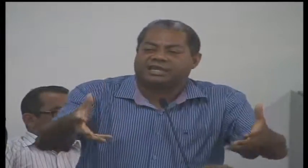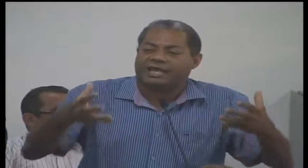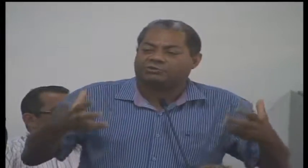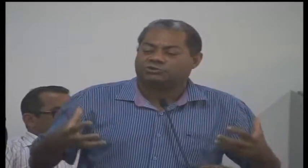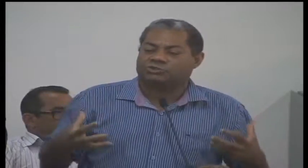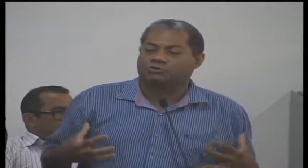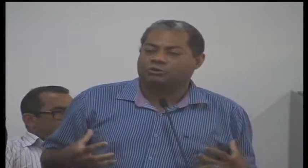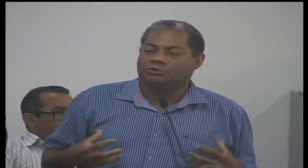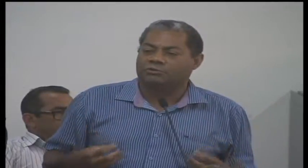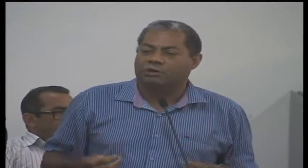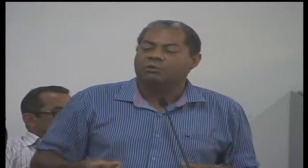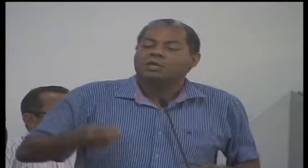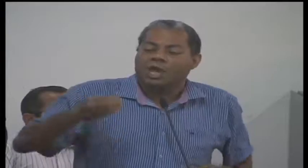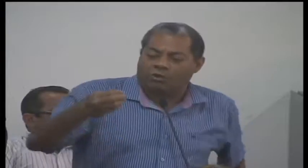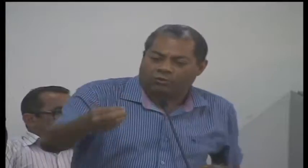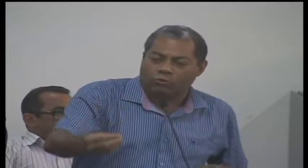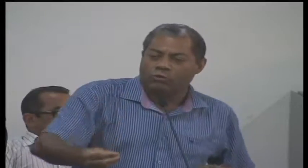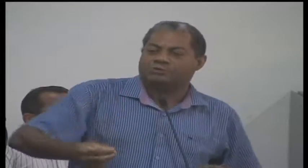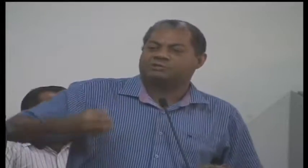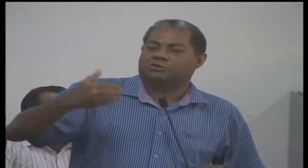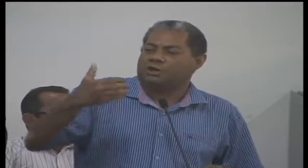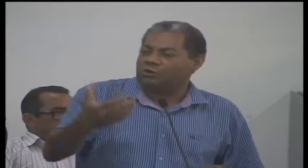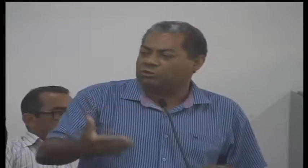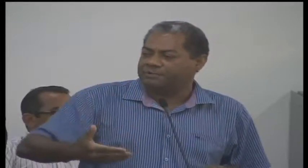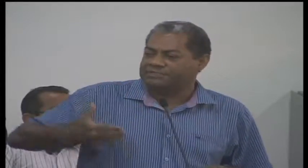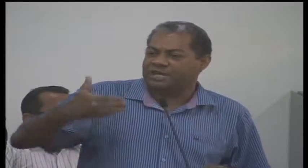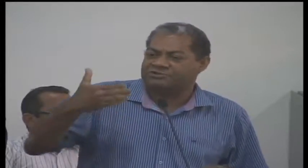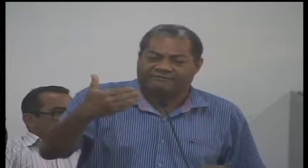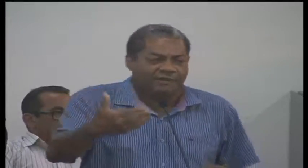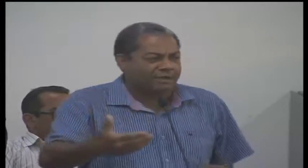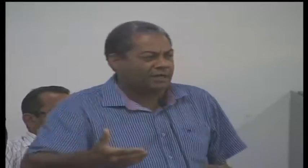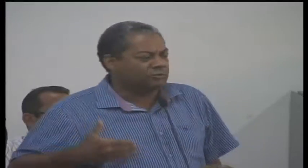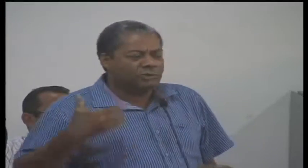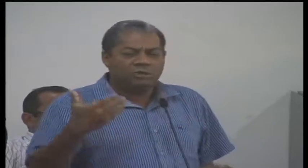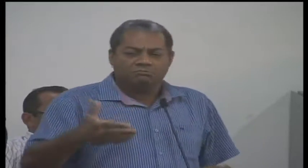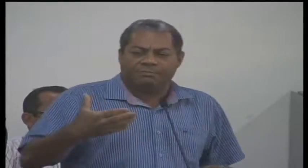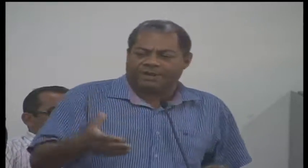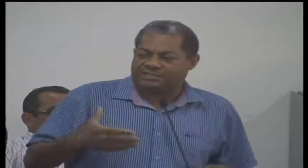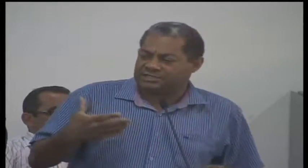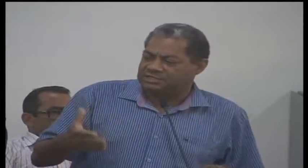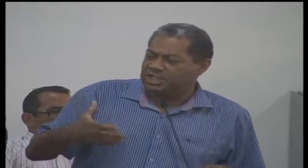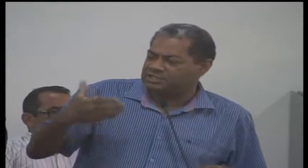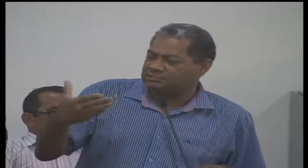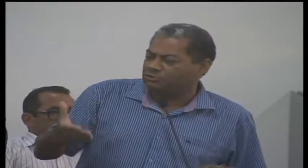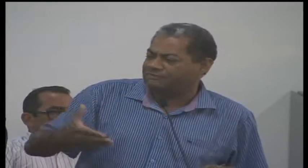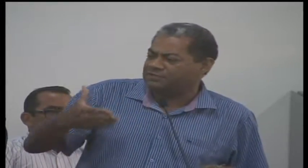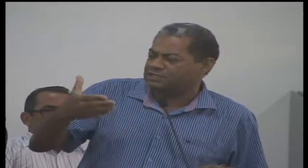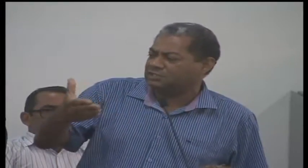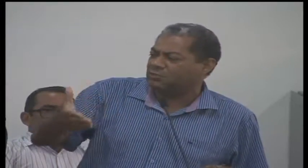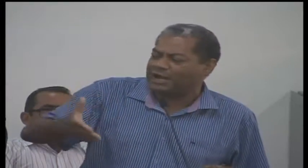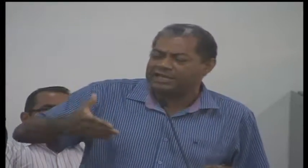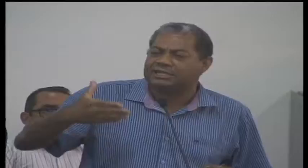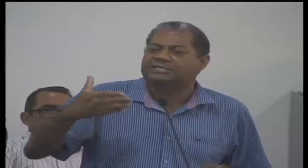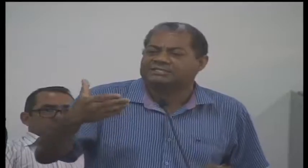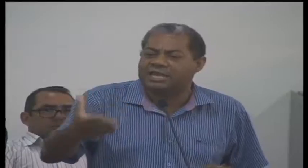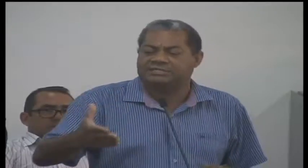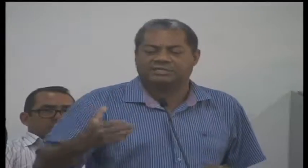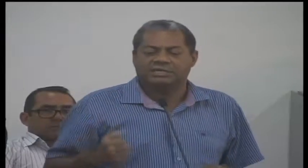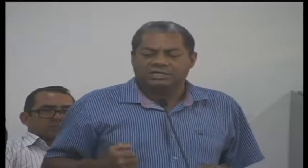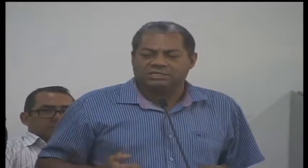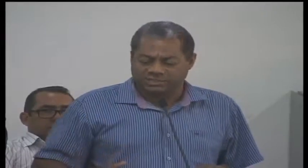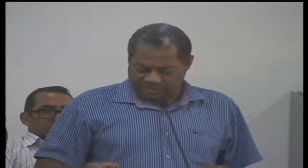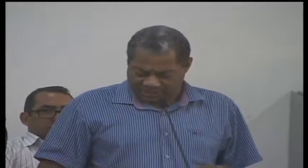nada que saia do Tesouro da União. É um recurso adicional que empresário já vem pagando. Me parece que desde 1946